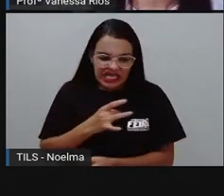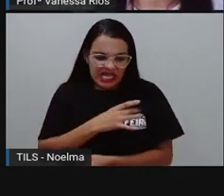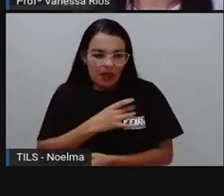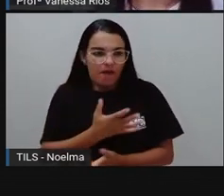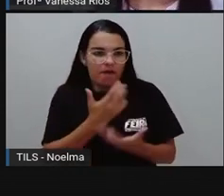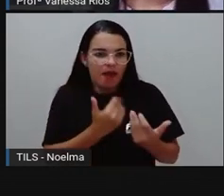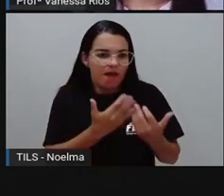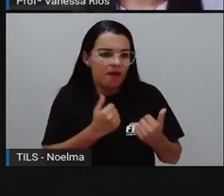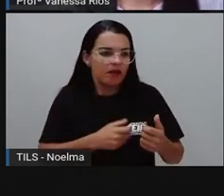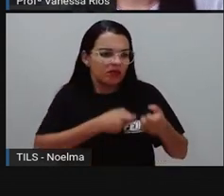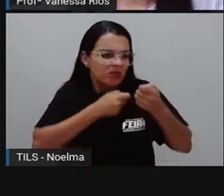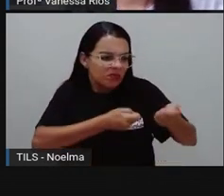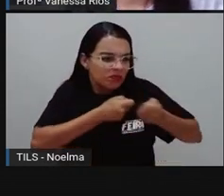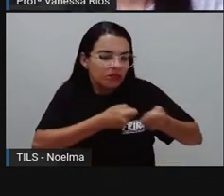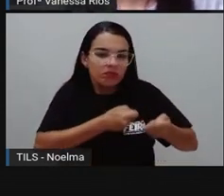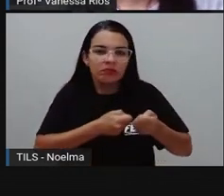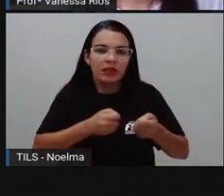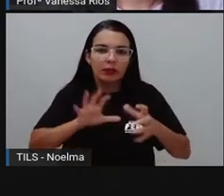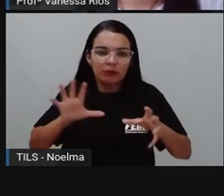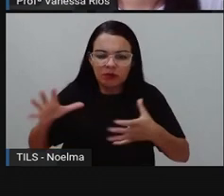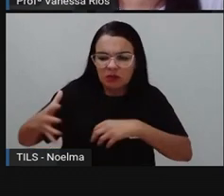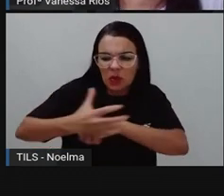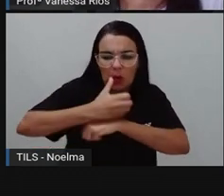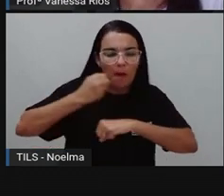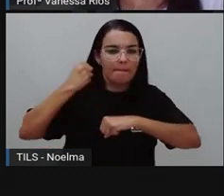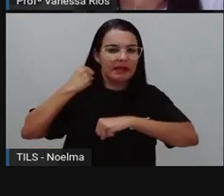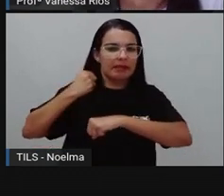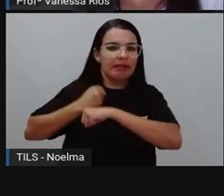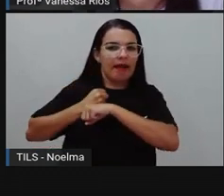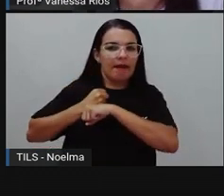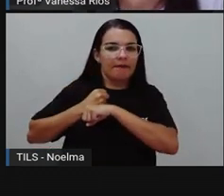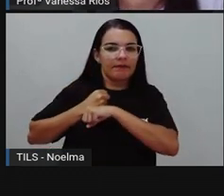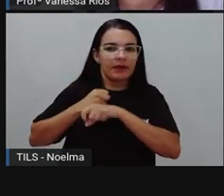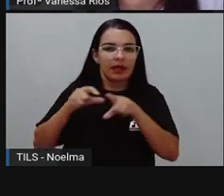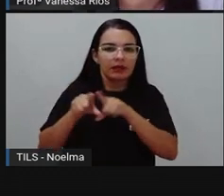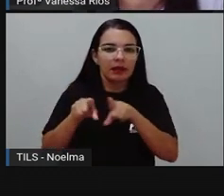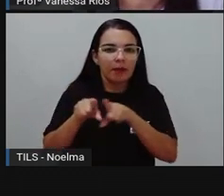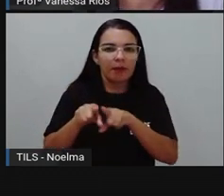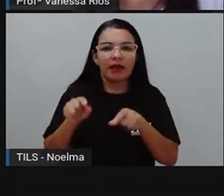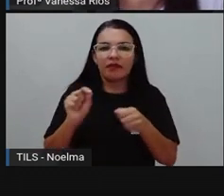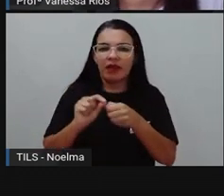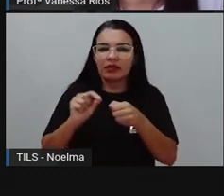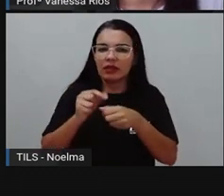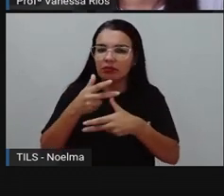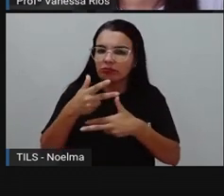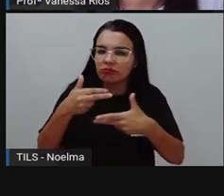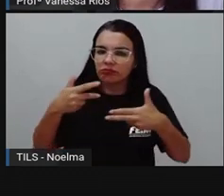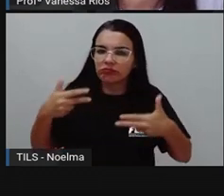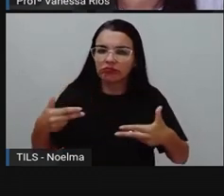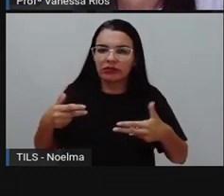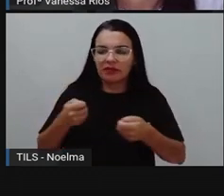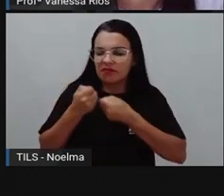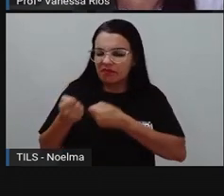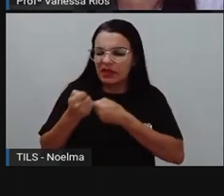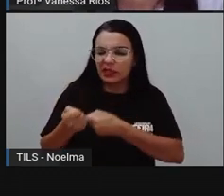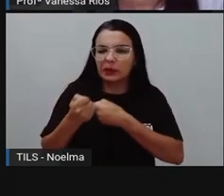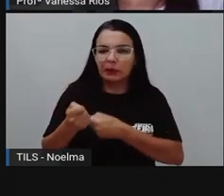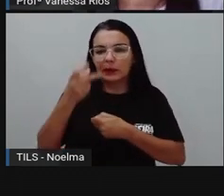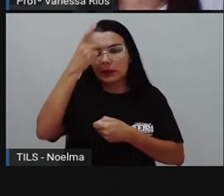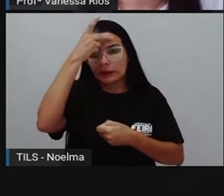intimidar, dominar, manipular, chantagear e infernizar.